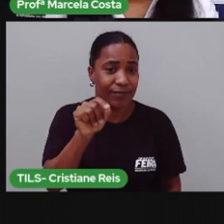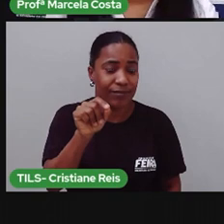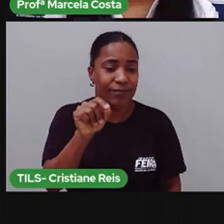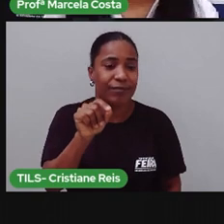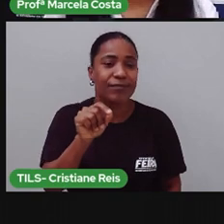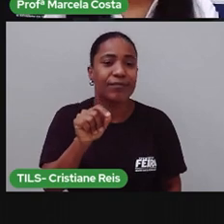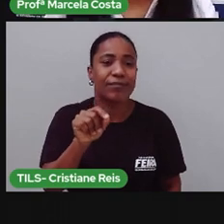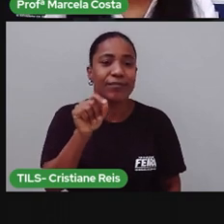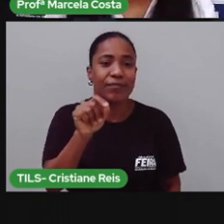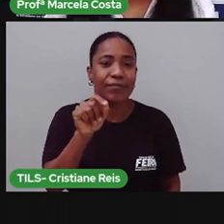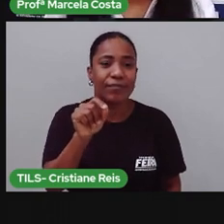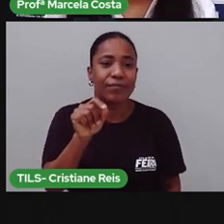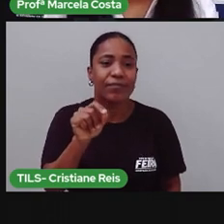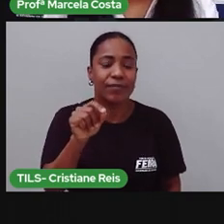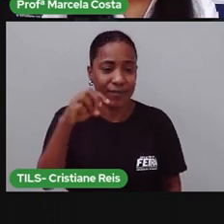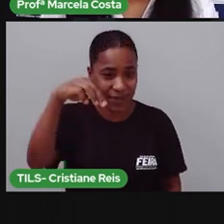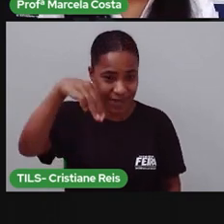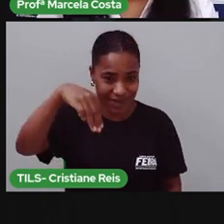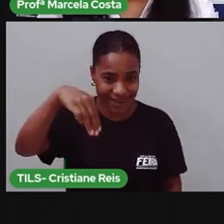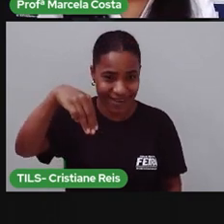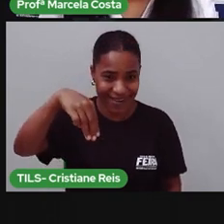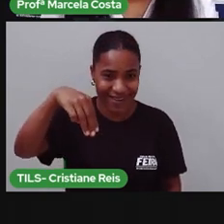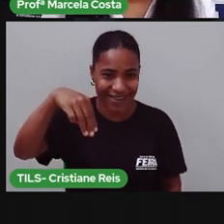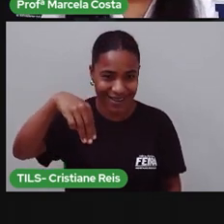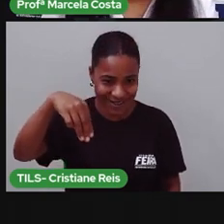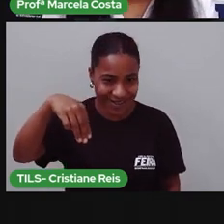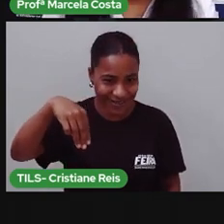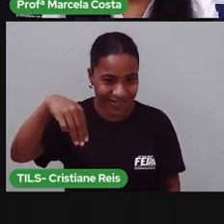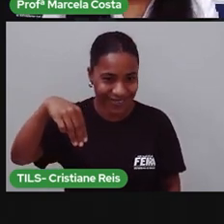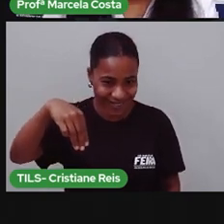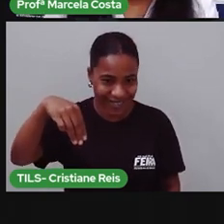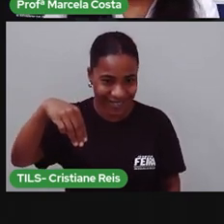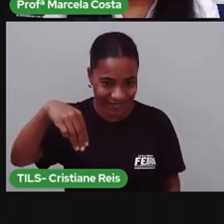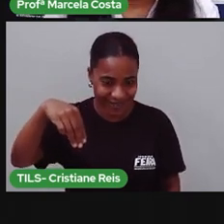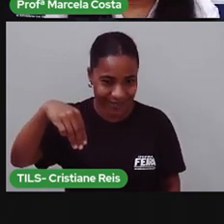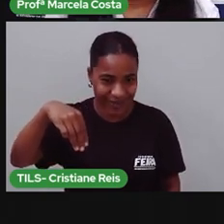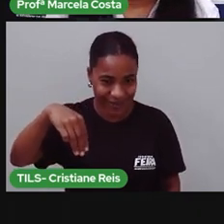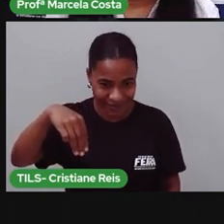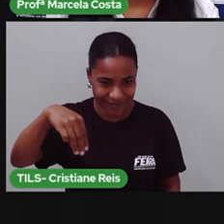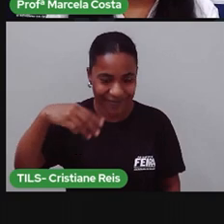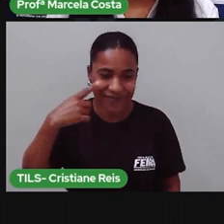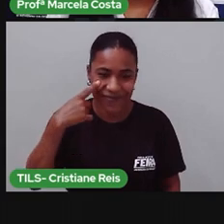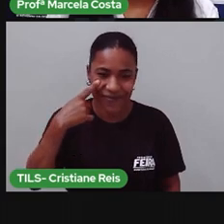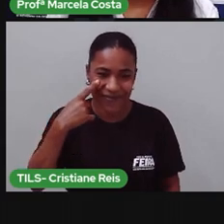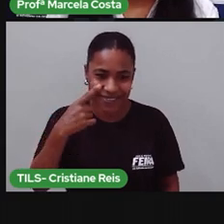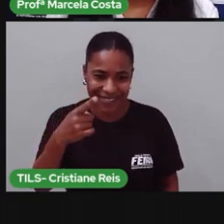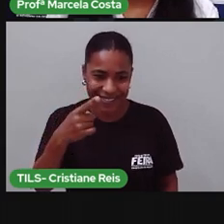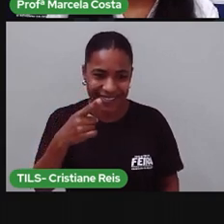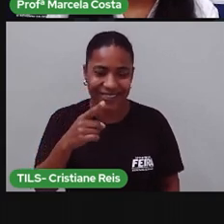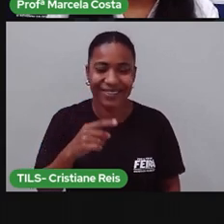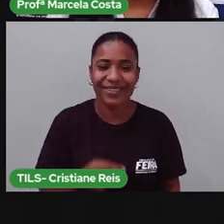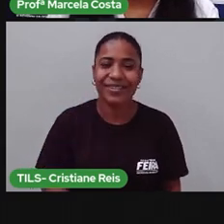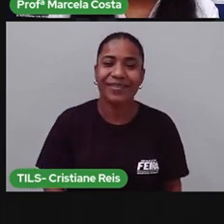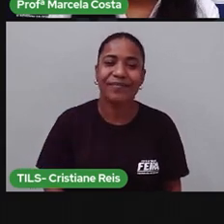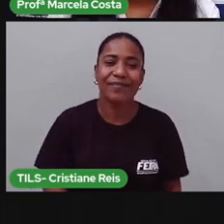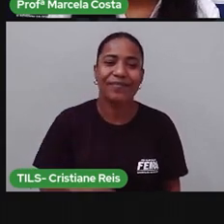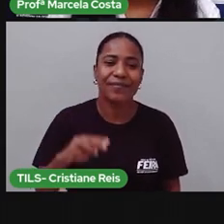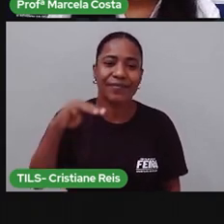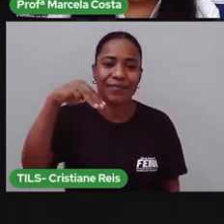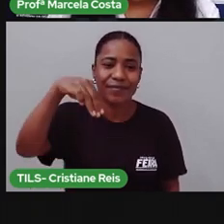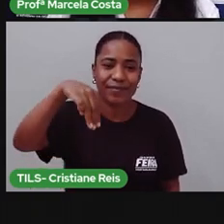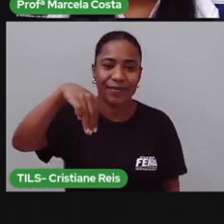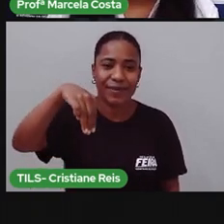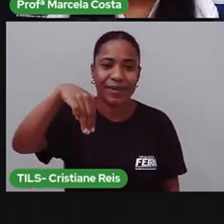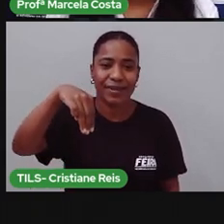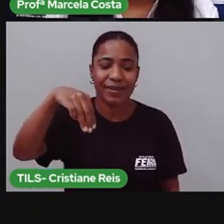É o som do B, não isso? Vamos escrever aqui. Ó, mamãe.